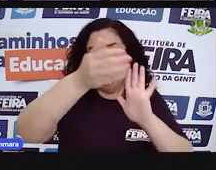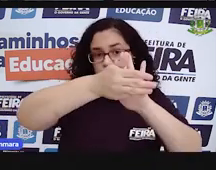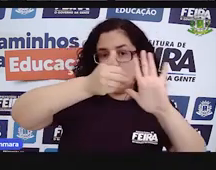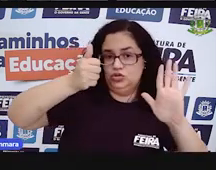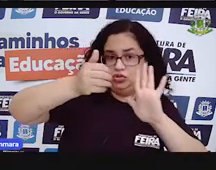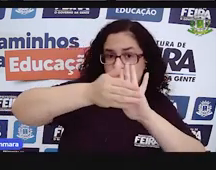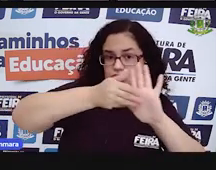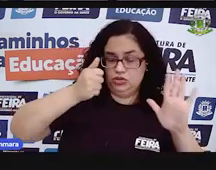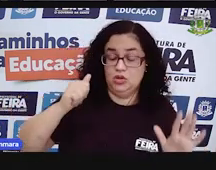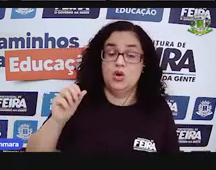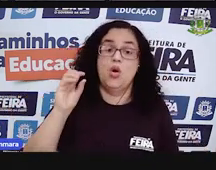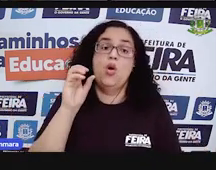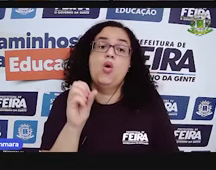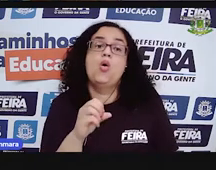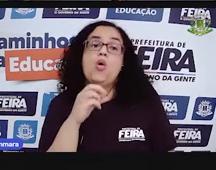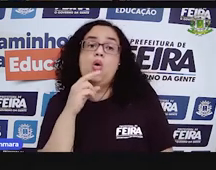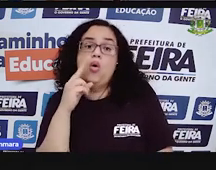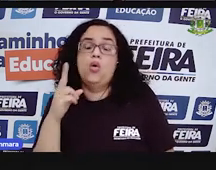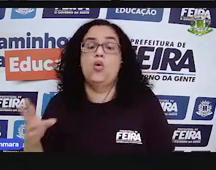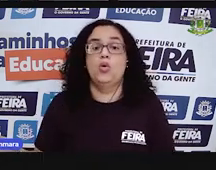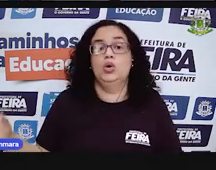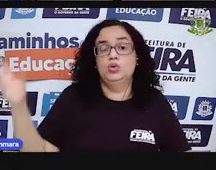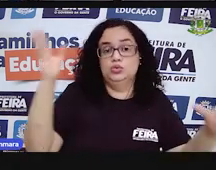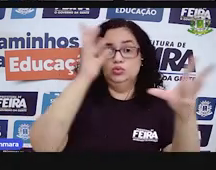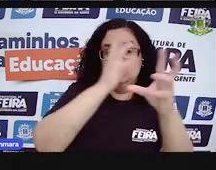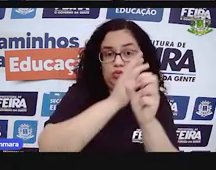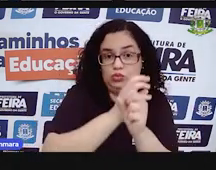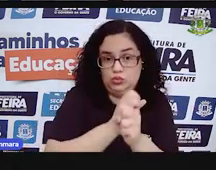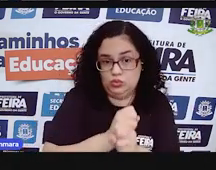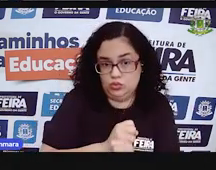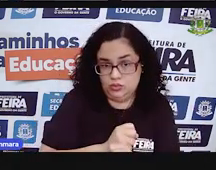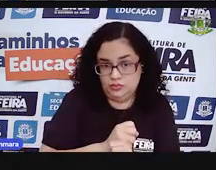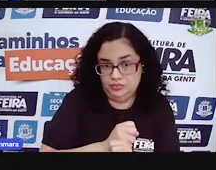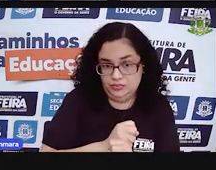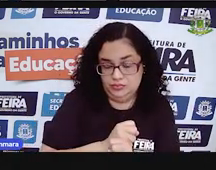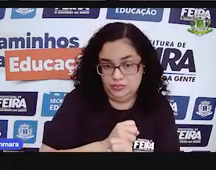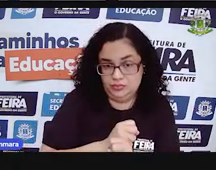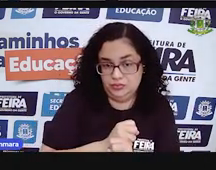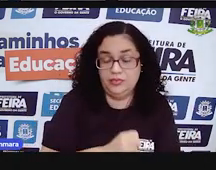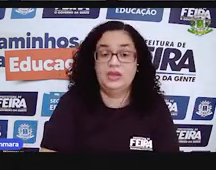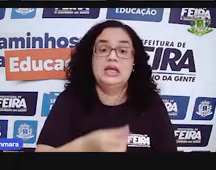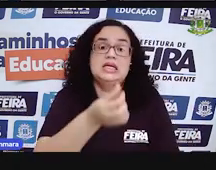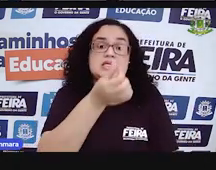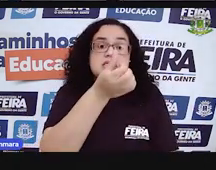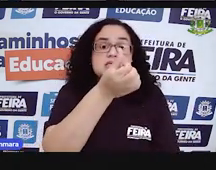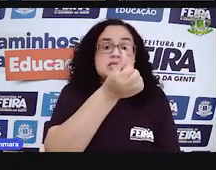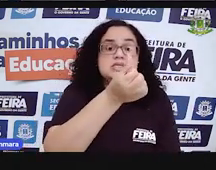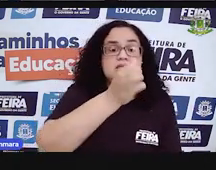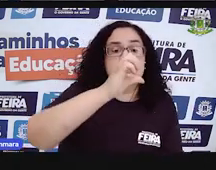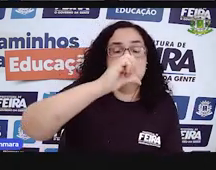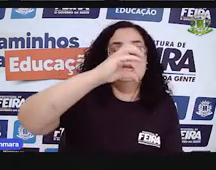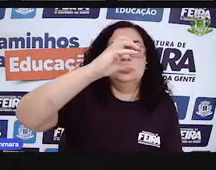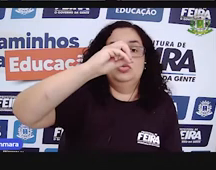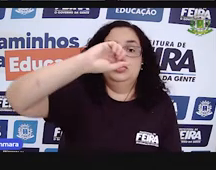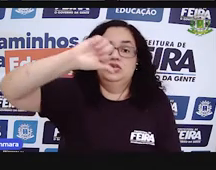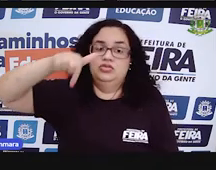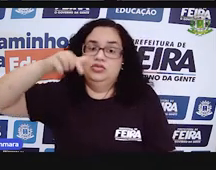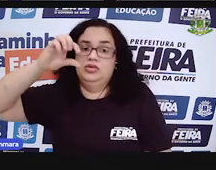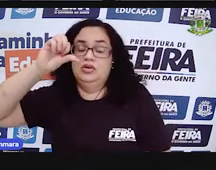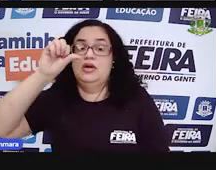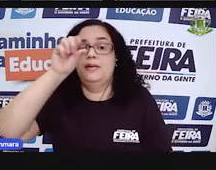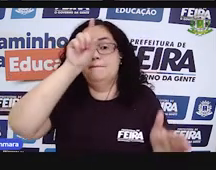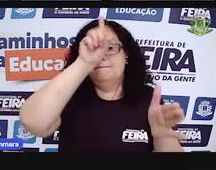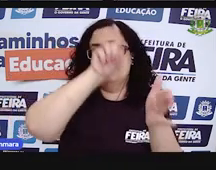ou você já junta os quatro aí e faz 690,9 menos o